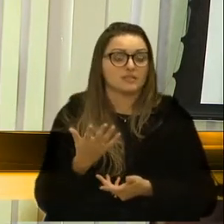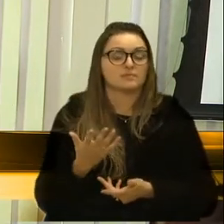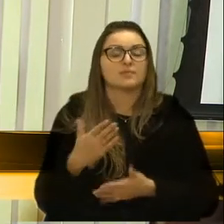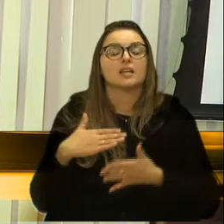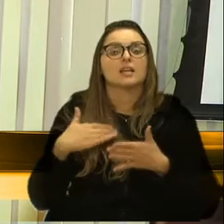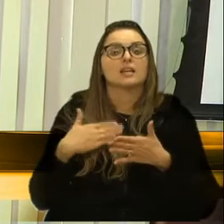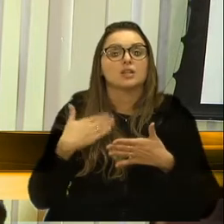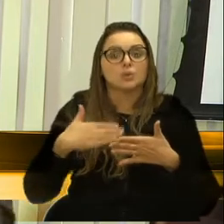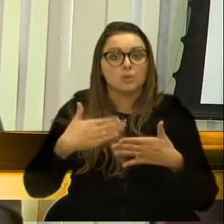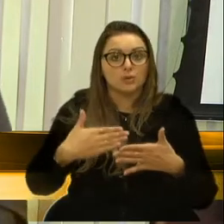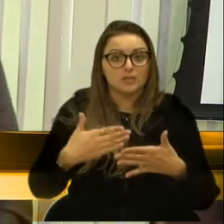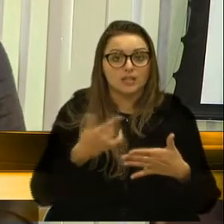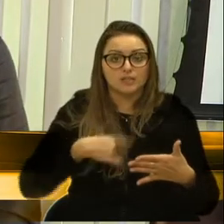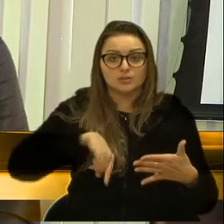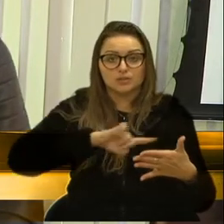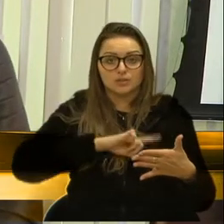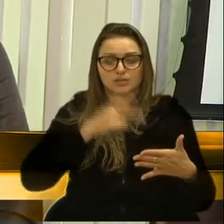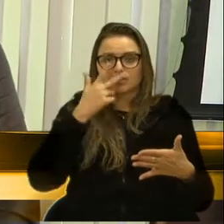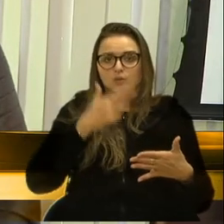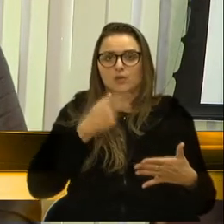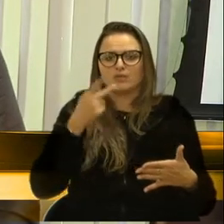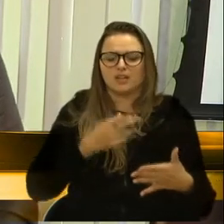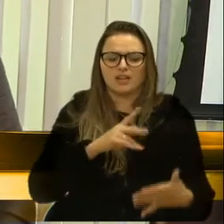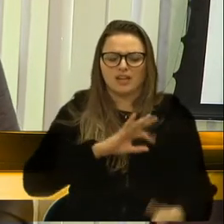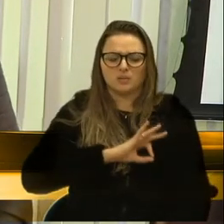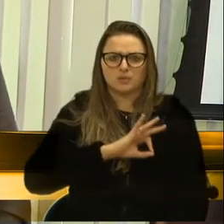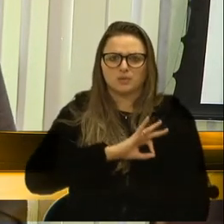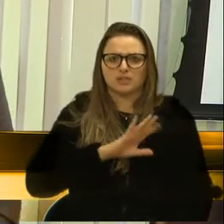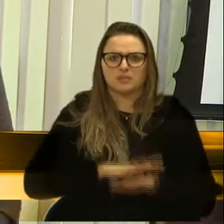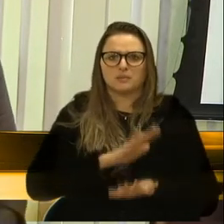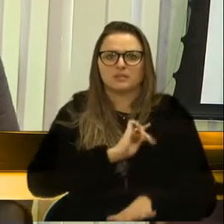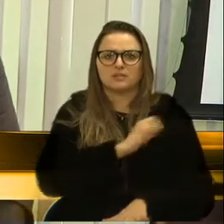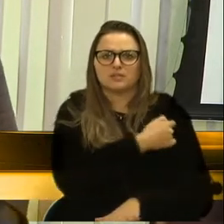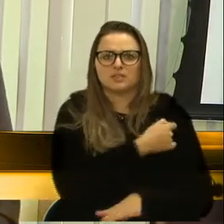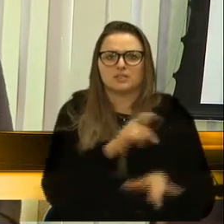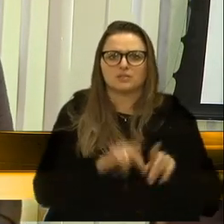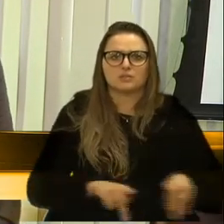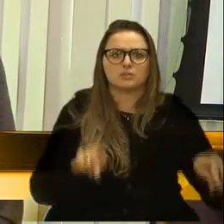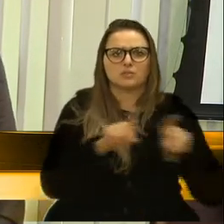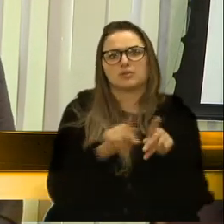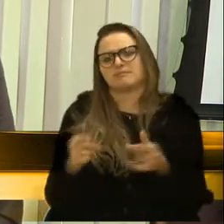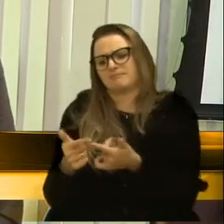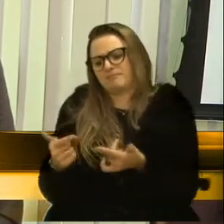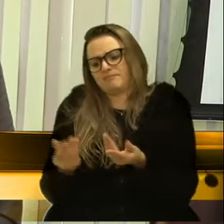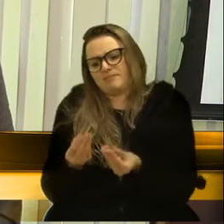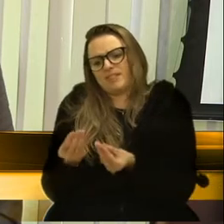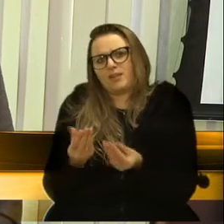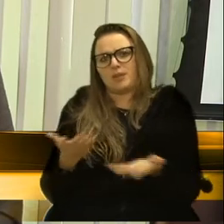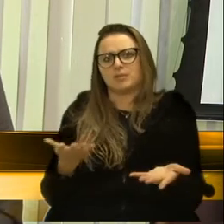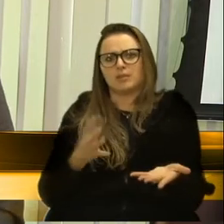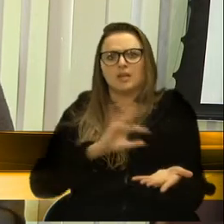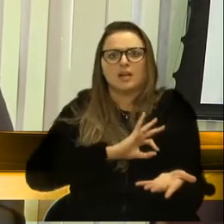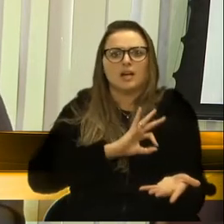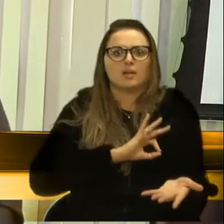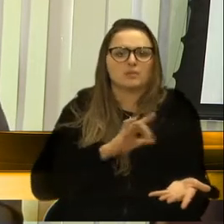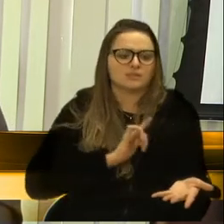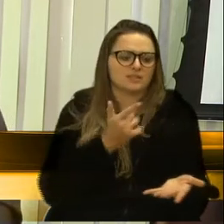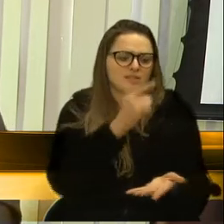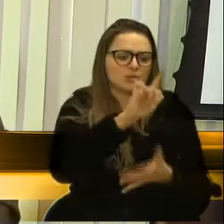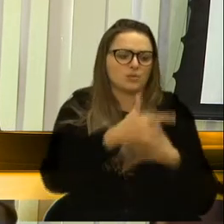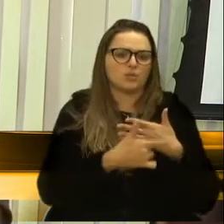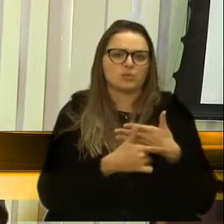que nós colocarmos também, como foi falado, a brigada a fiscalizar o povo, aí não dá, não A brigada tem outras funções.